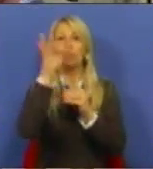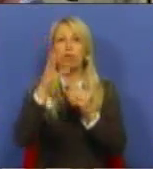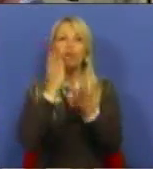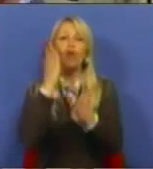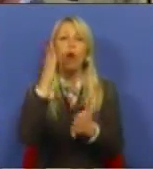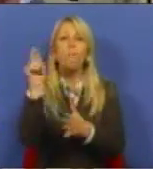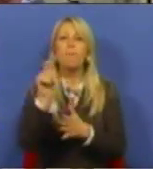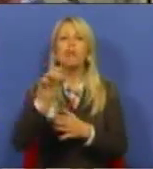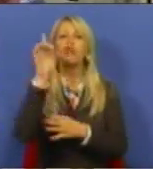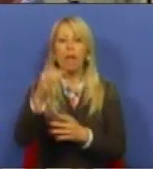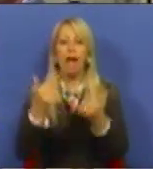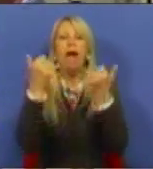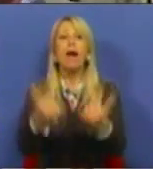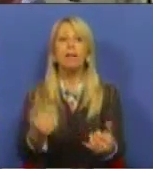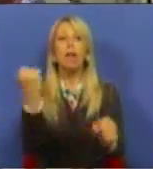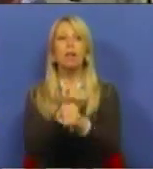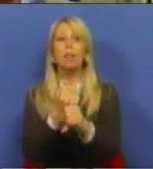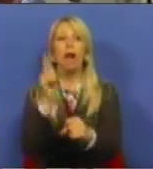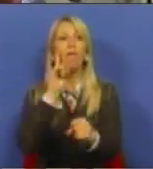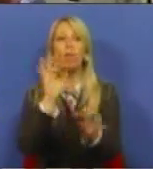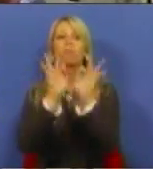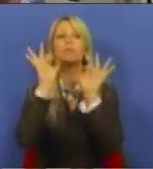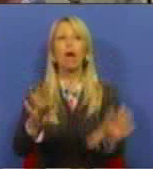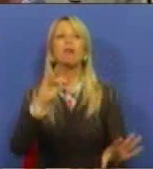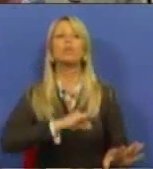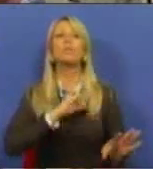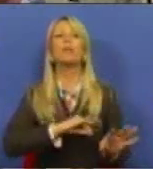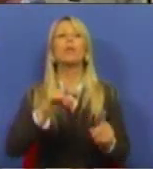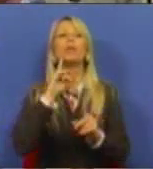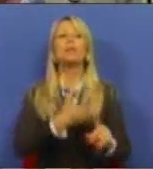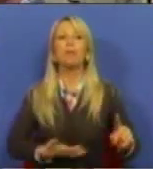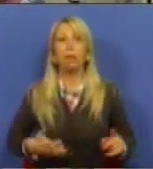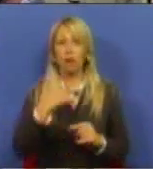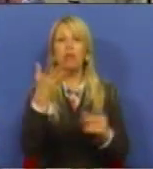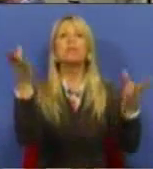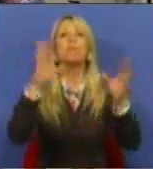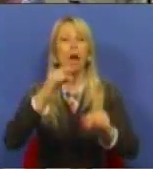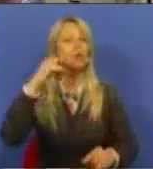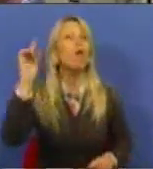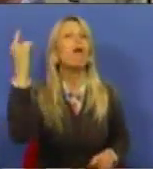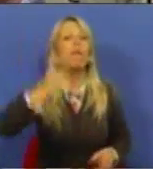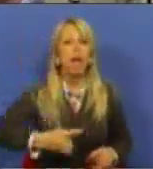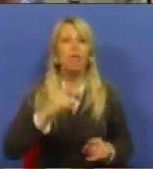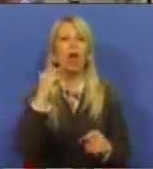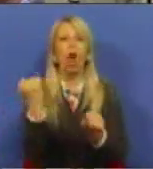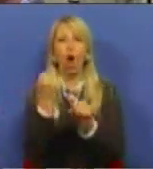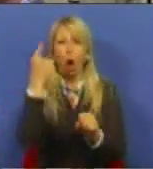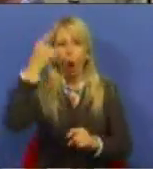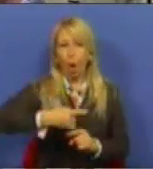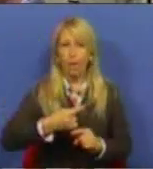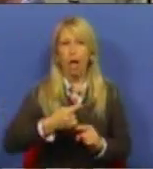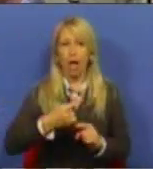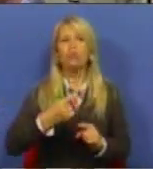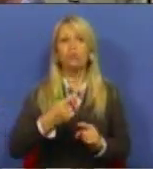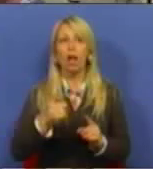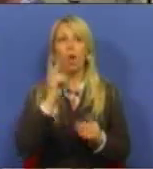a seguir trabalhar pelo valor do subsídio de desemprego. E dizem mais, devem ser obrigados a não se inscreverem na Segurança